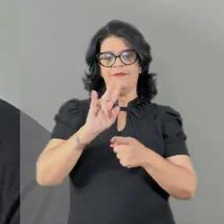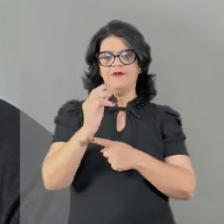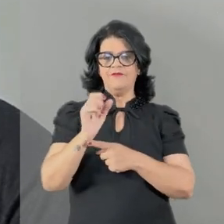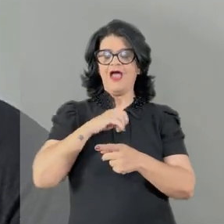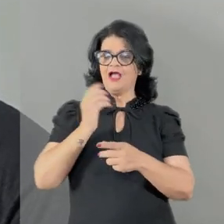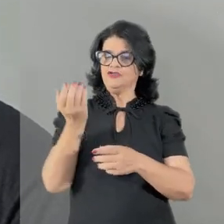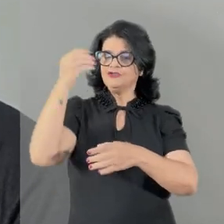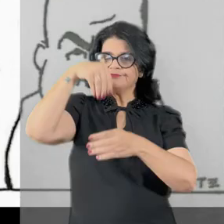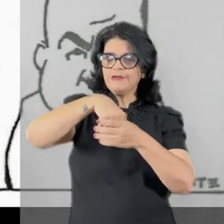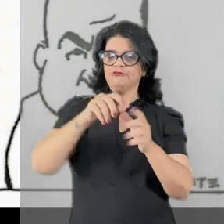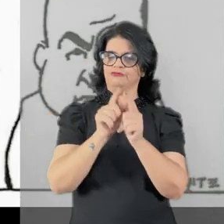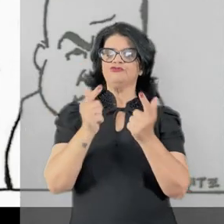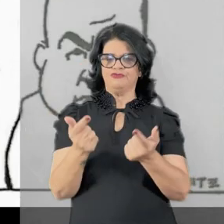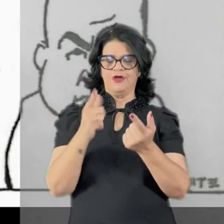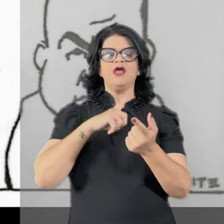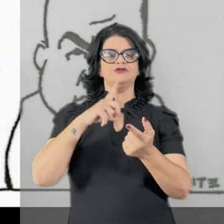povoaram jornais.